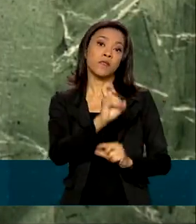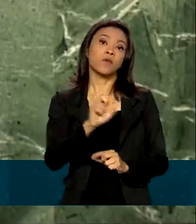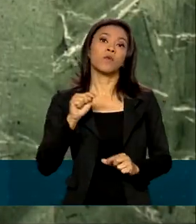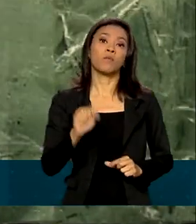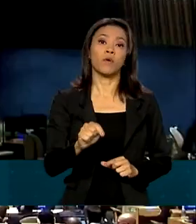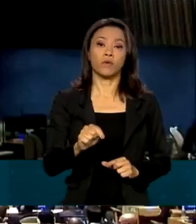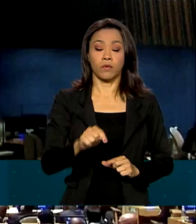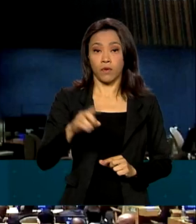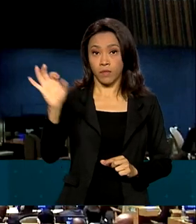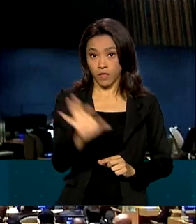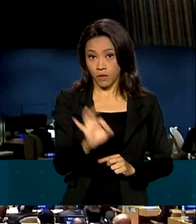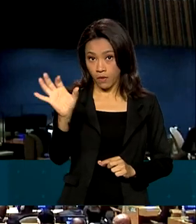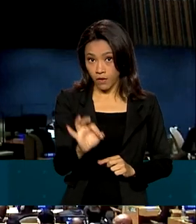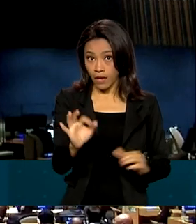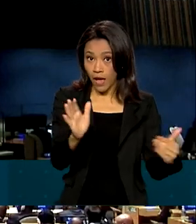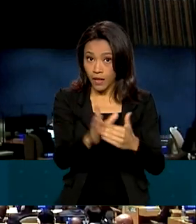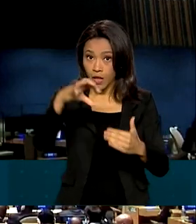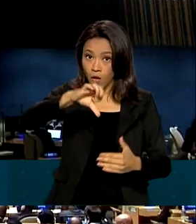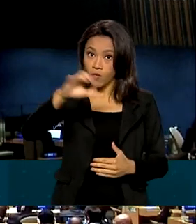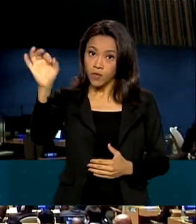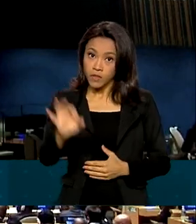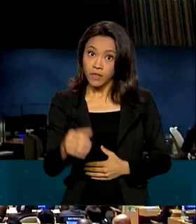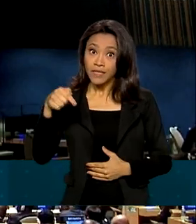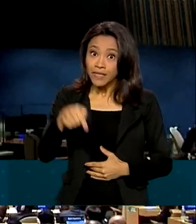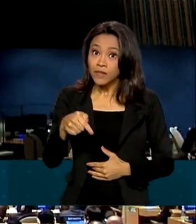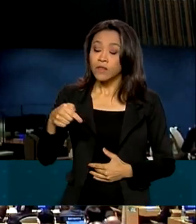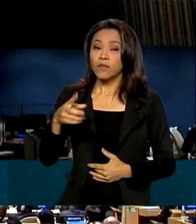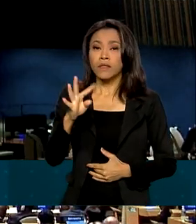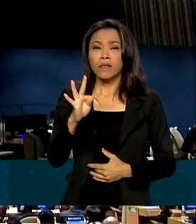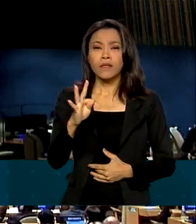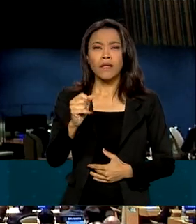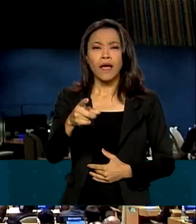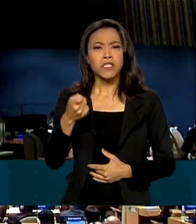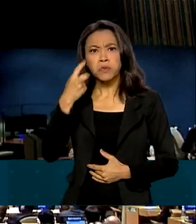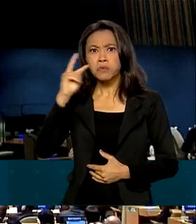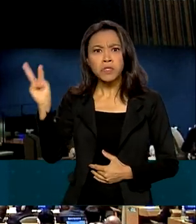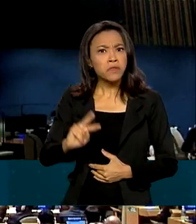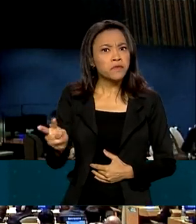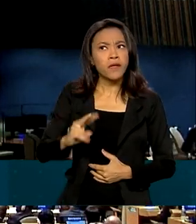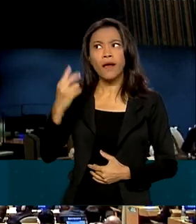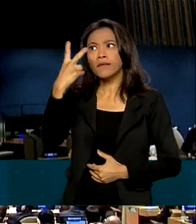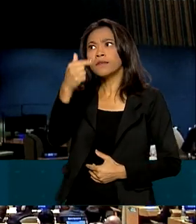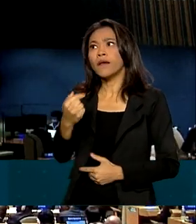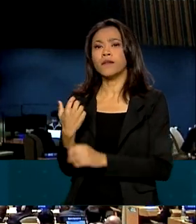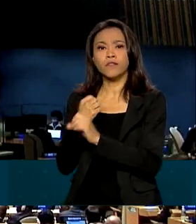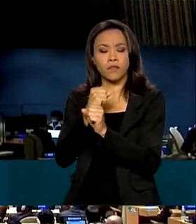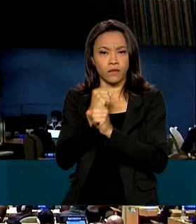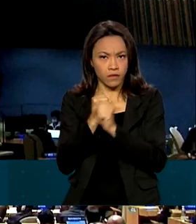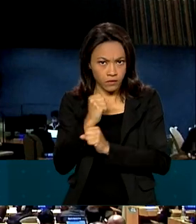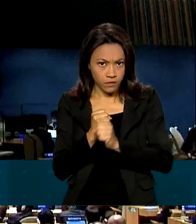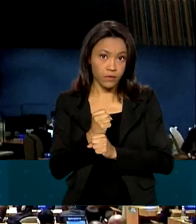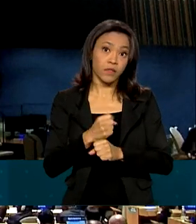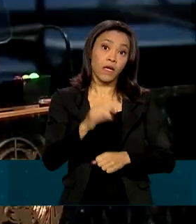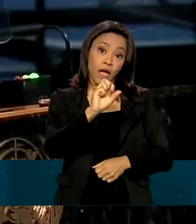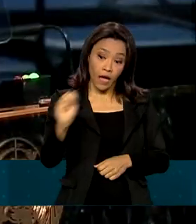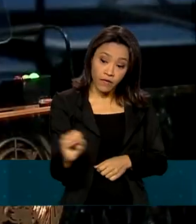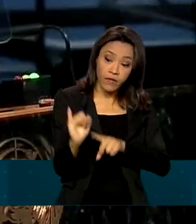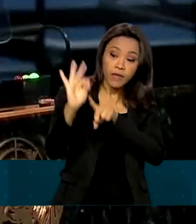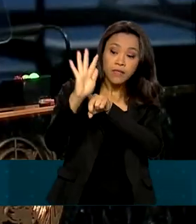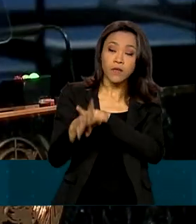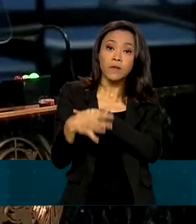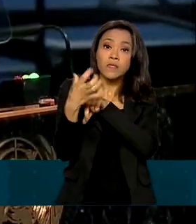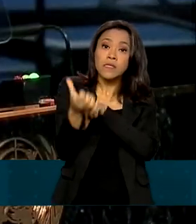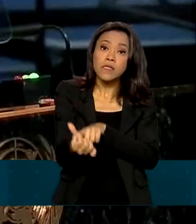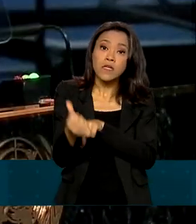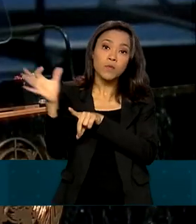9%, taxa que não servia há 7 anos. Reduzimos a inflação com estimativa de 6% no